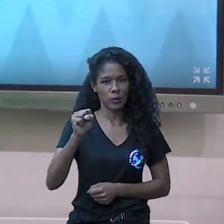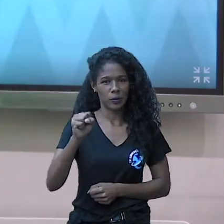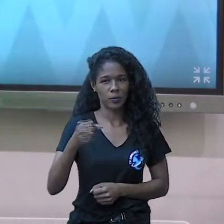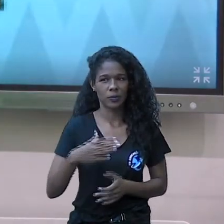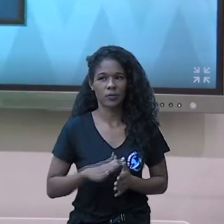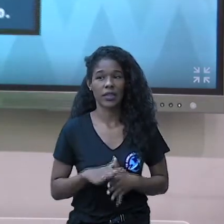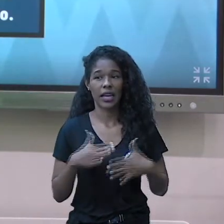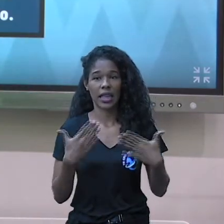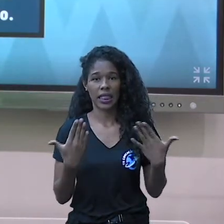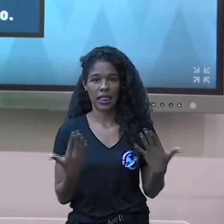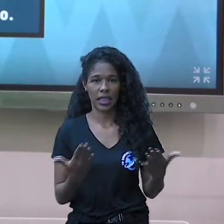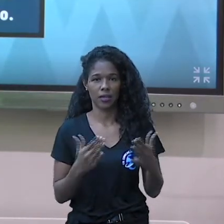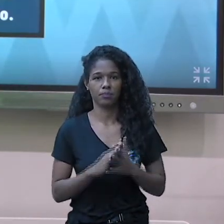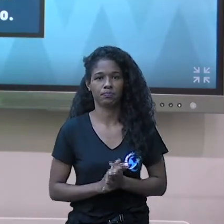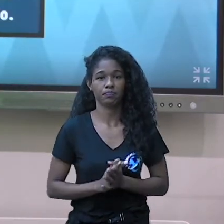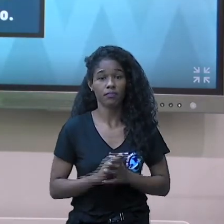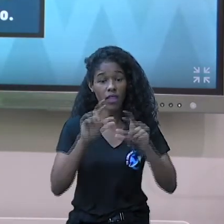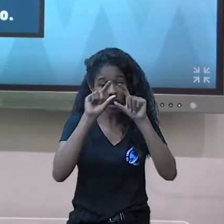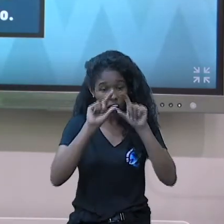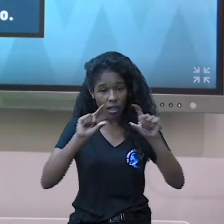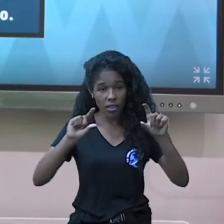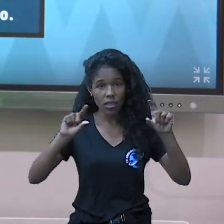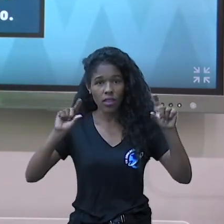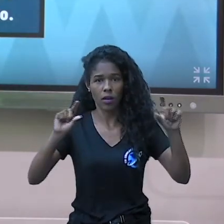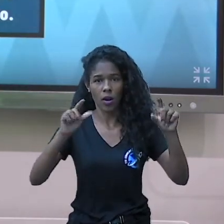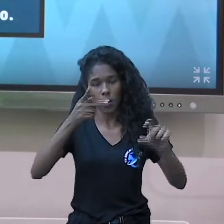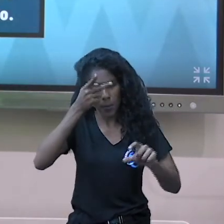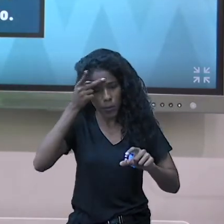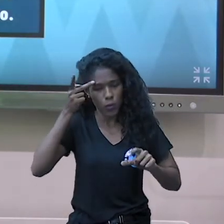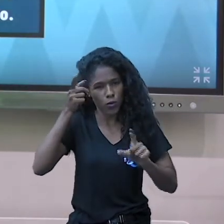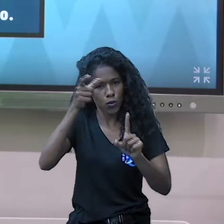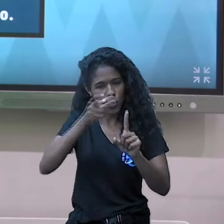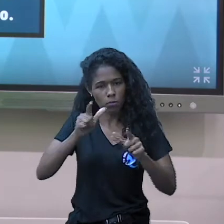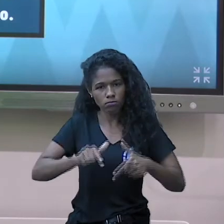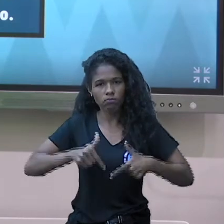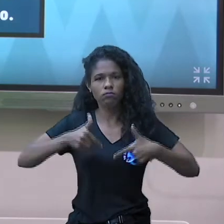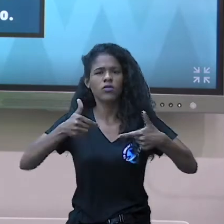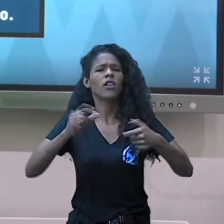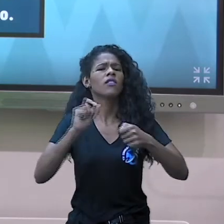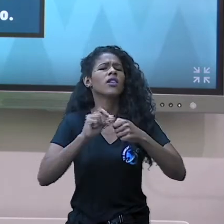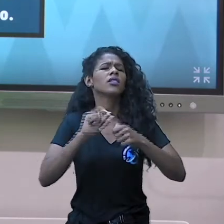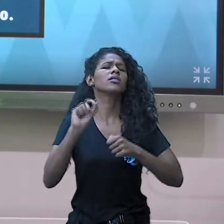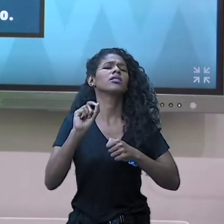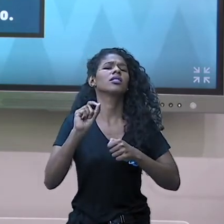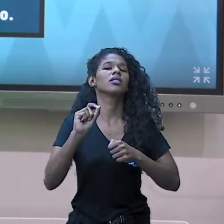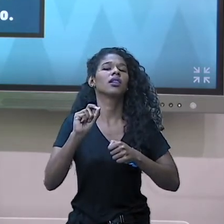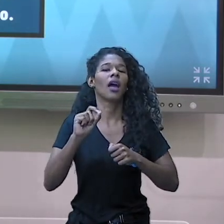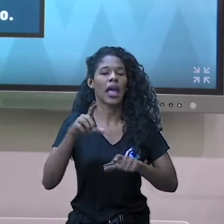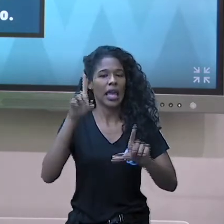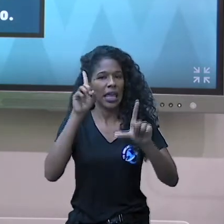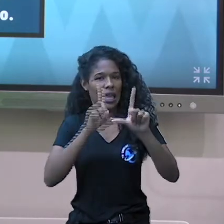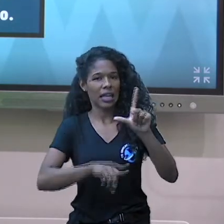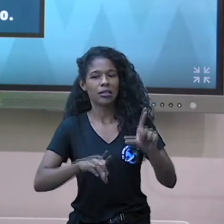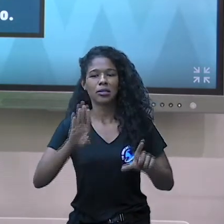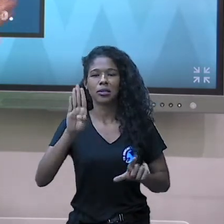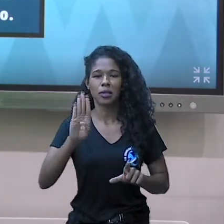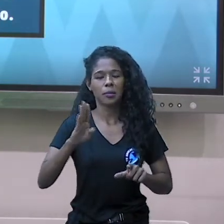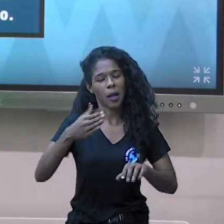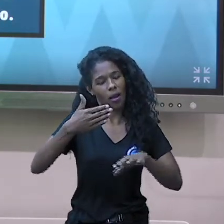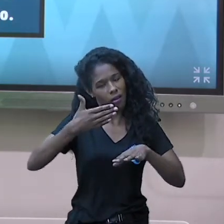Vamos ver. Na voz ativa, o sujeito, ele faz o quê, pessoal? Letra B. Ele